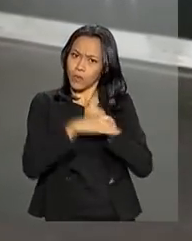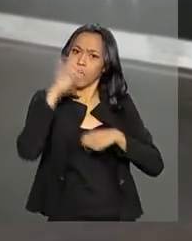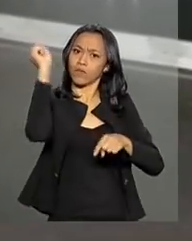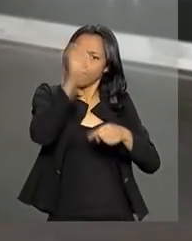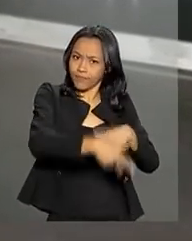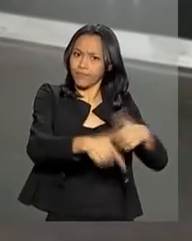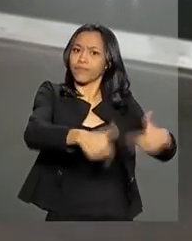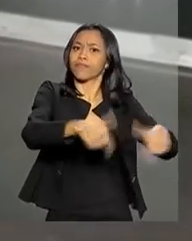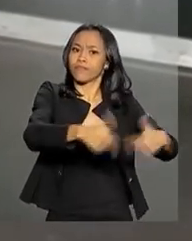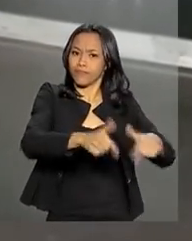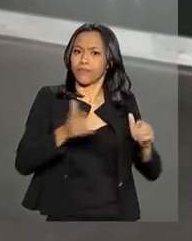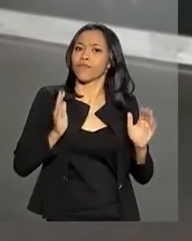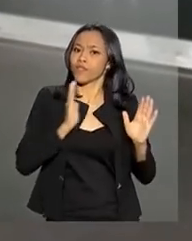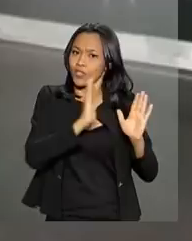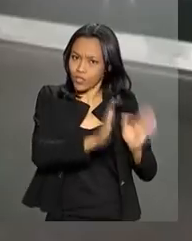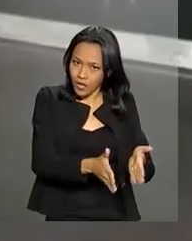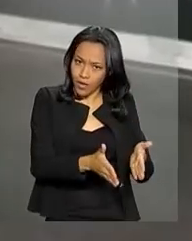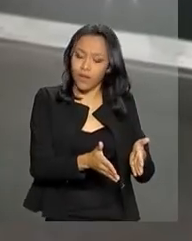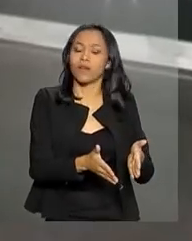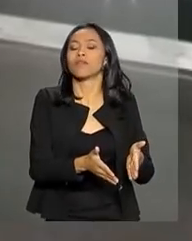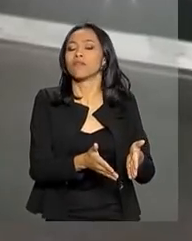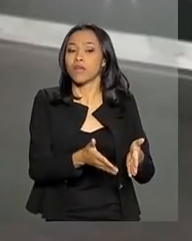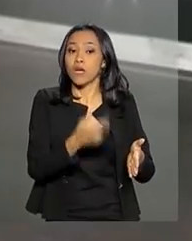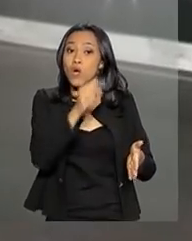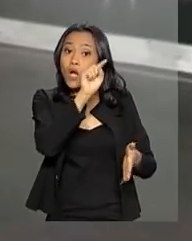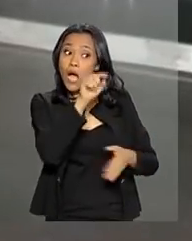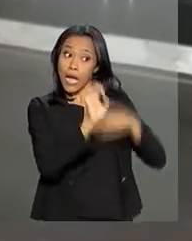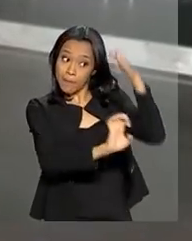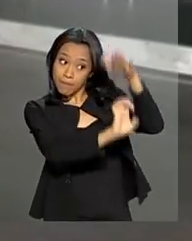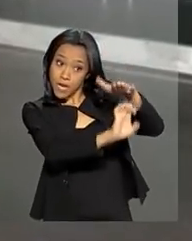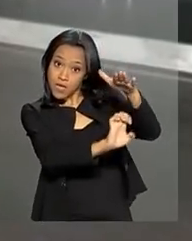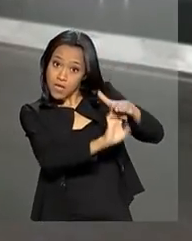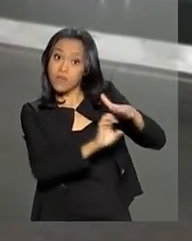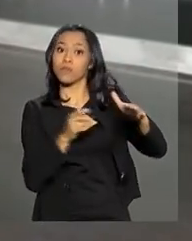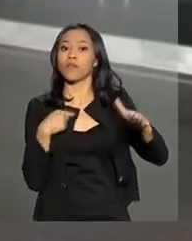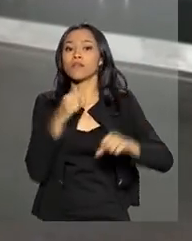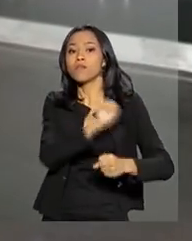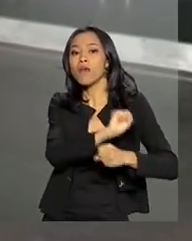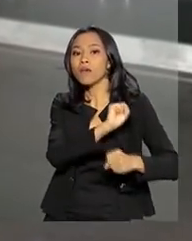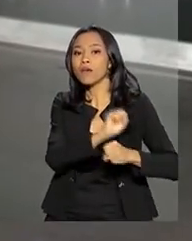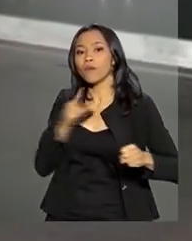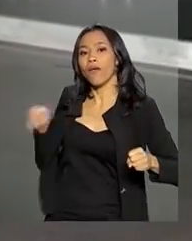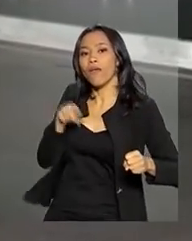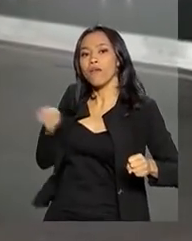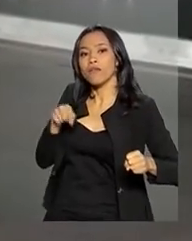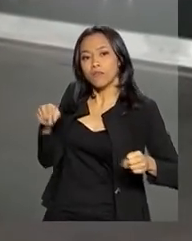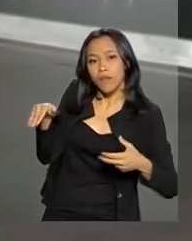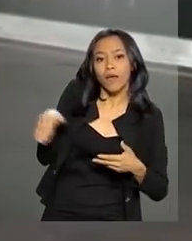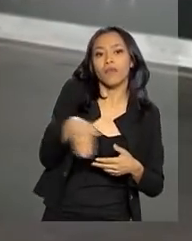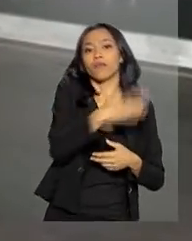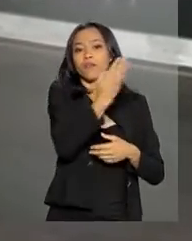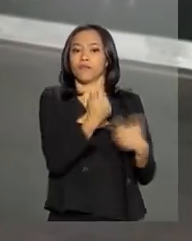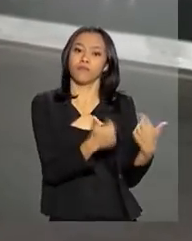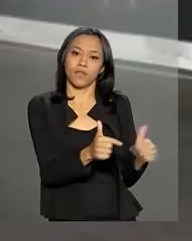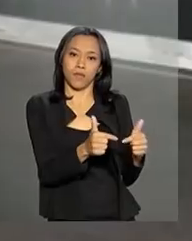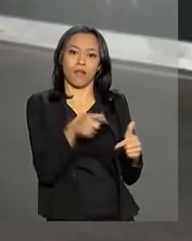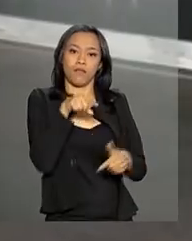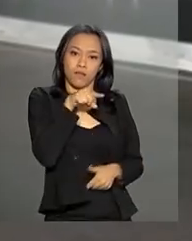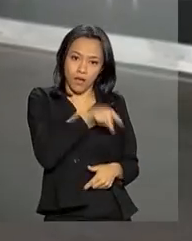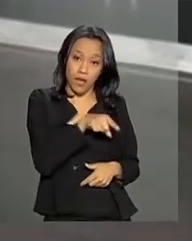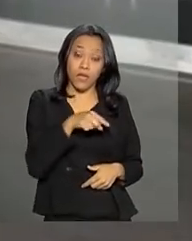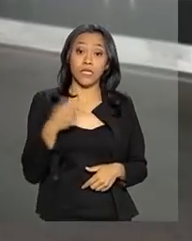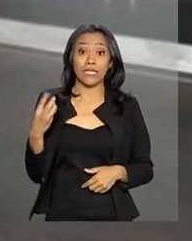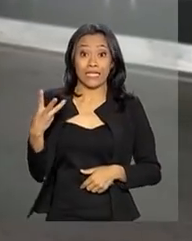já com uma empresa lá já os recebendo para trabalharem como mão de obra. Então, desses 30,